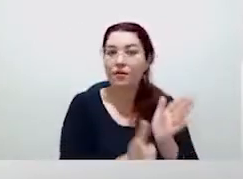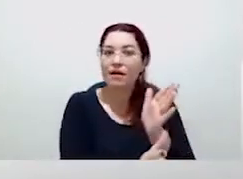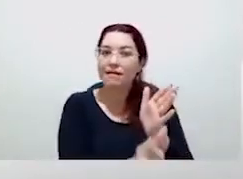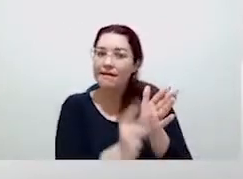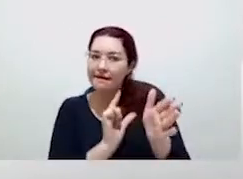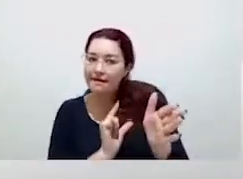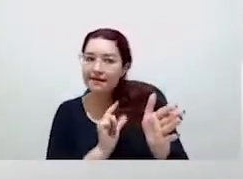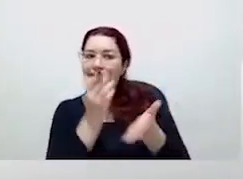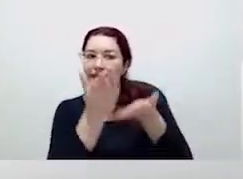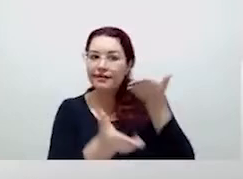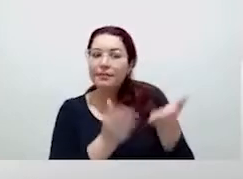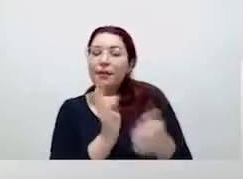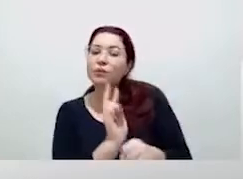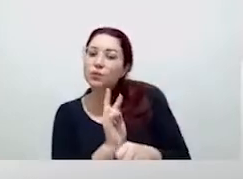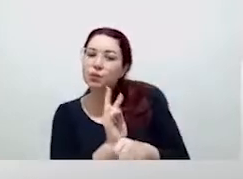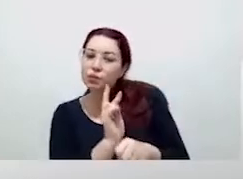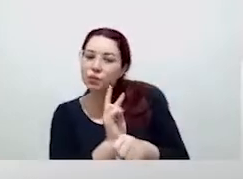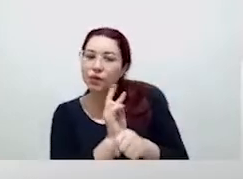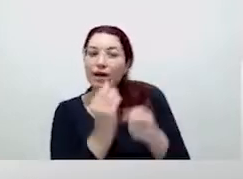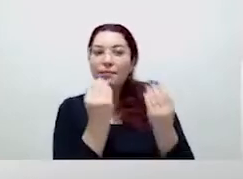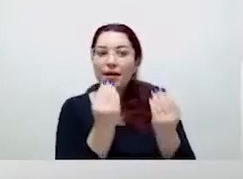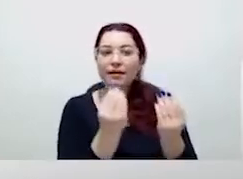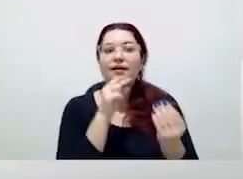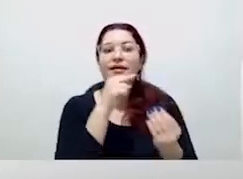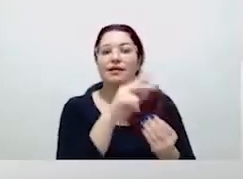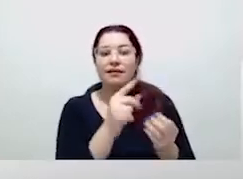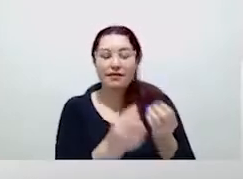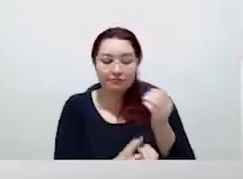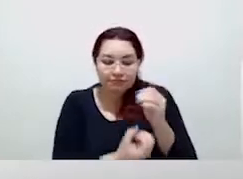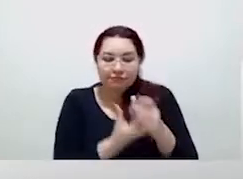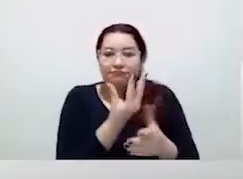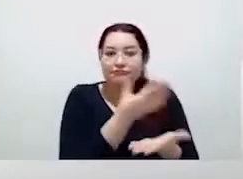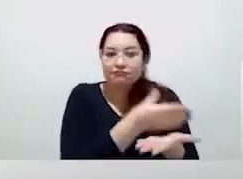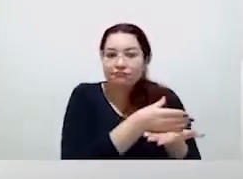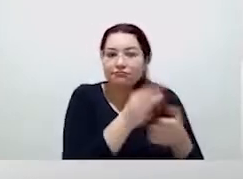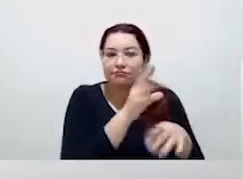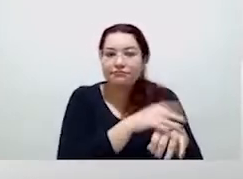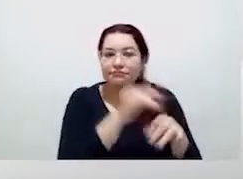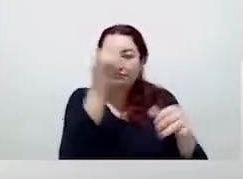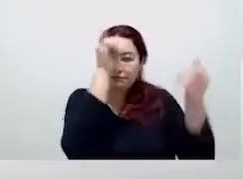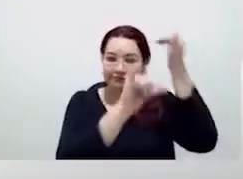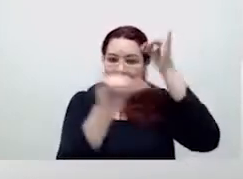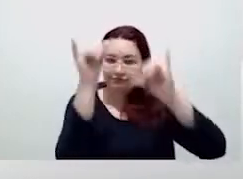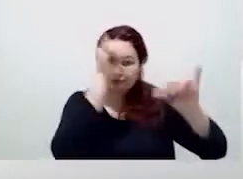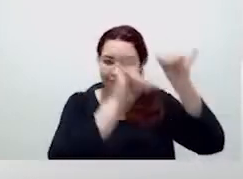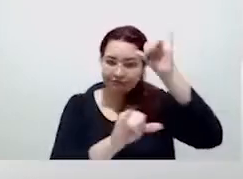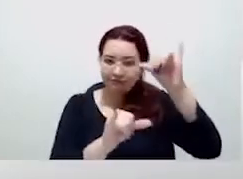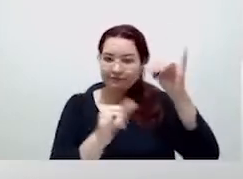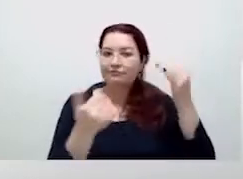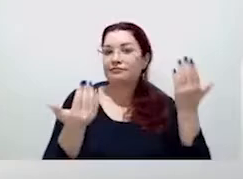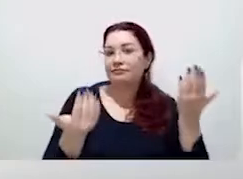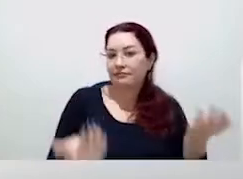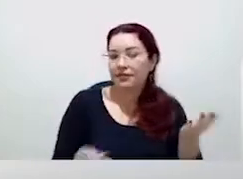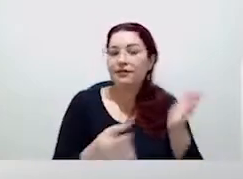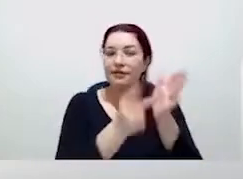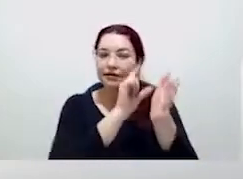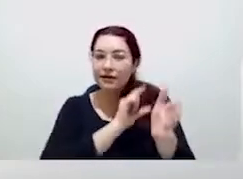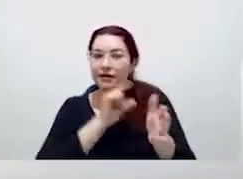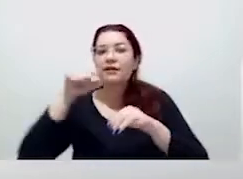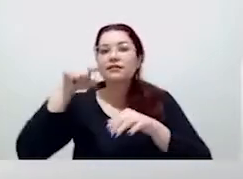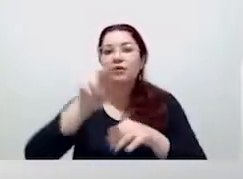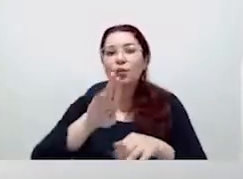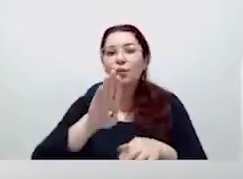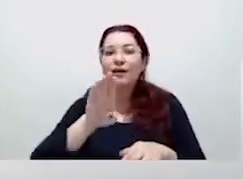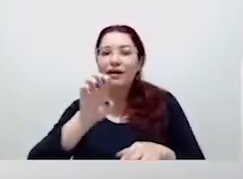saúde? E a gente está aportando 31 milhões de reais para garantir a implementação, investimento para a qualificação das unidades